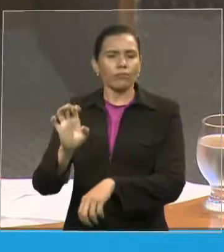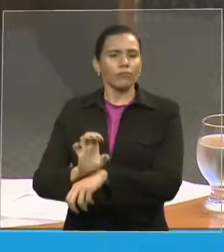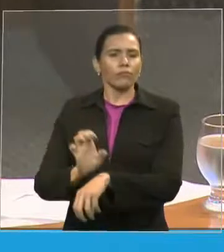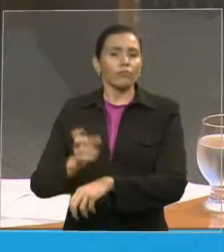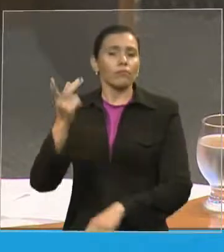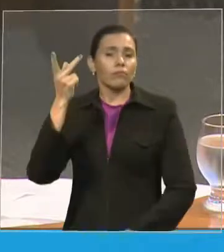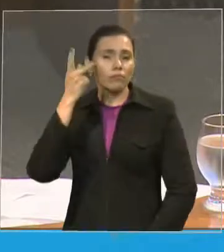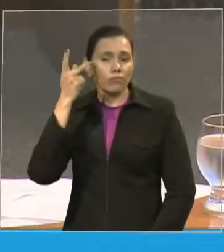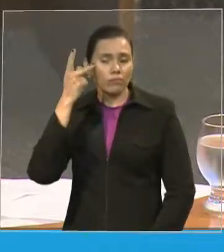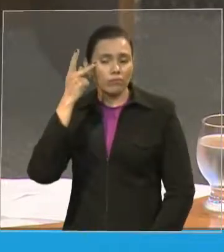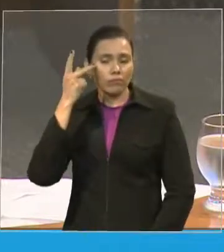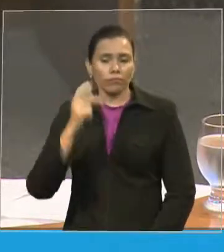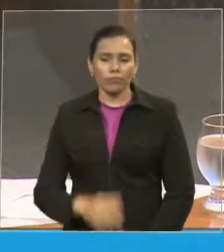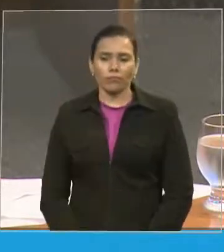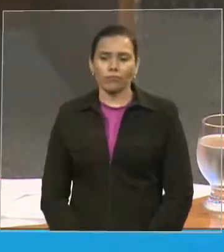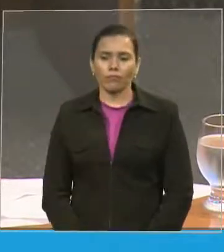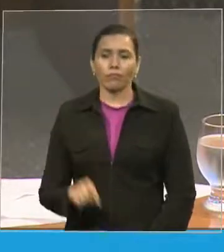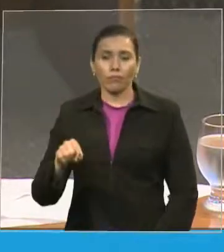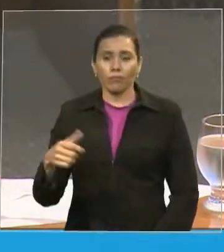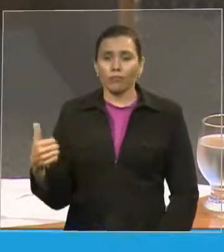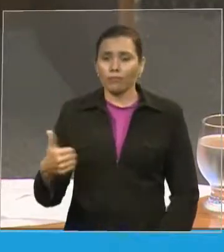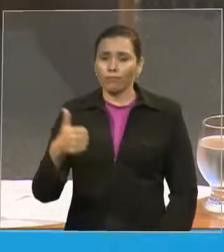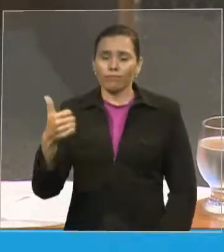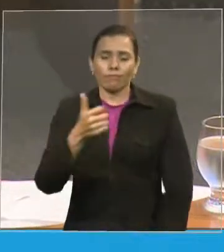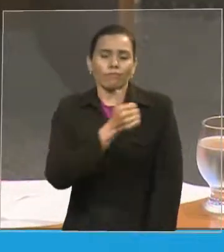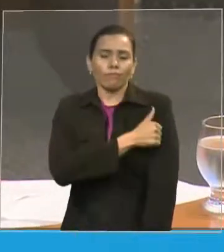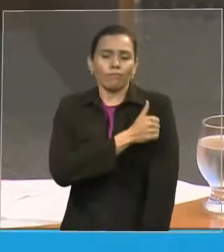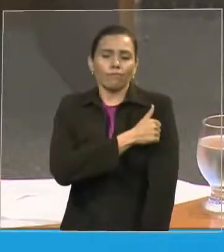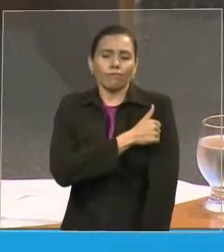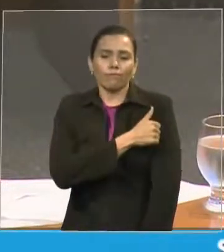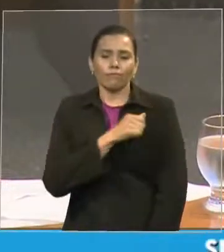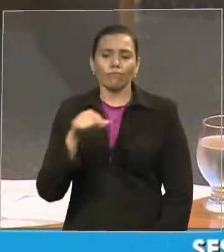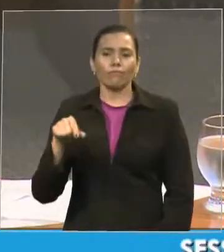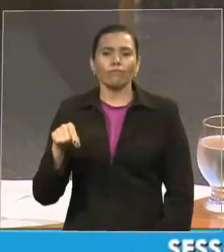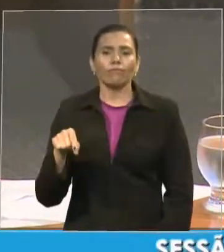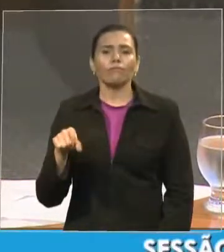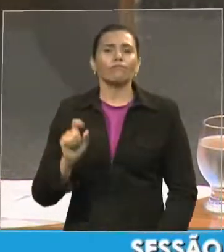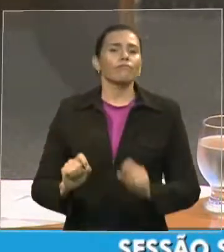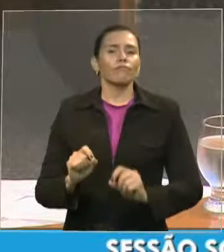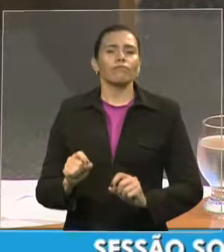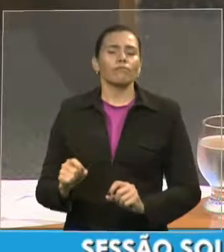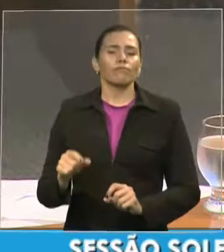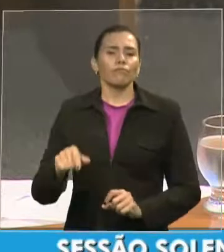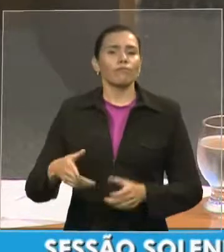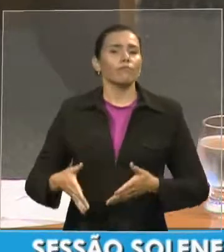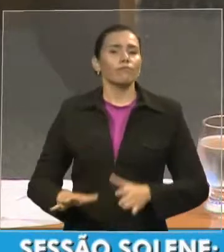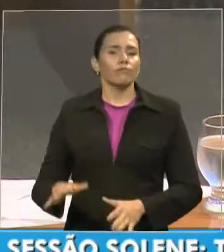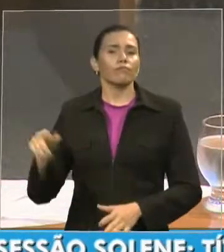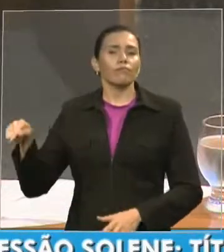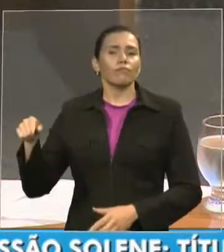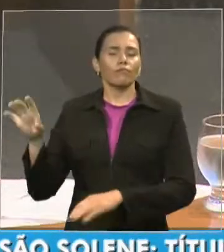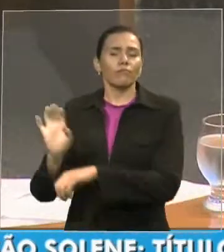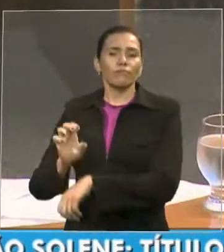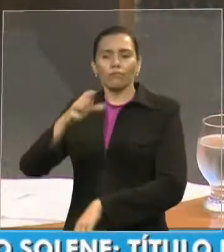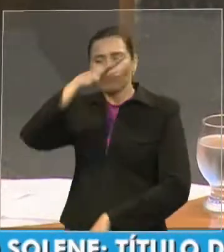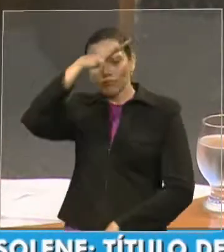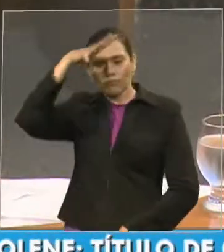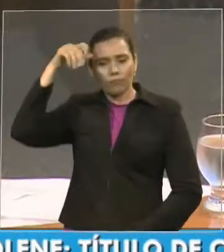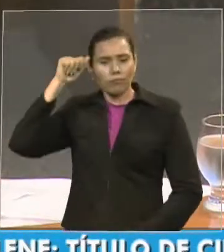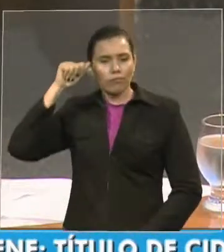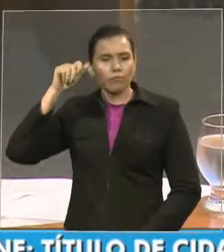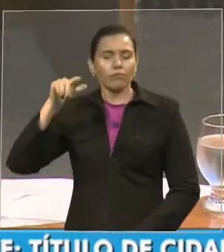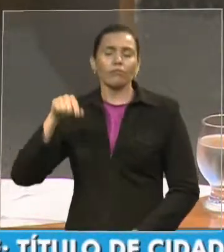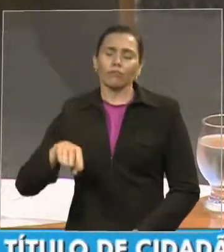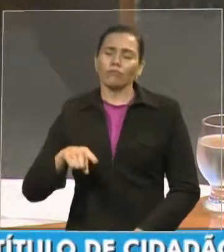Tendo sido o primeiro aluno oriundo do estado da Amazônia. E o mais jovem a ser recebido naquela instituição,